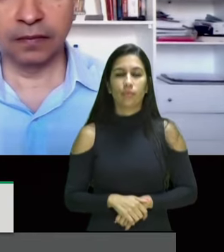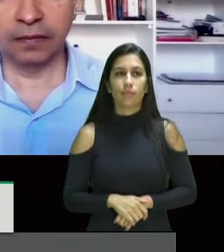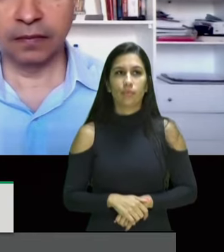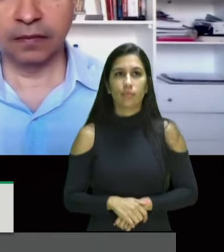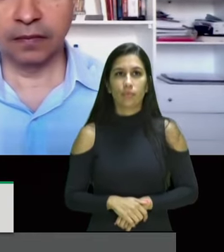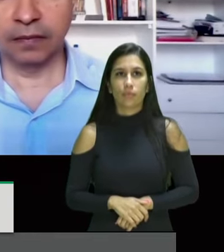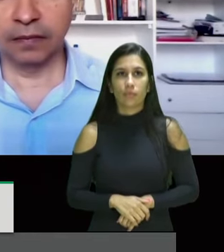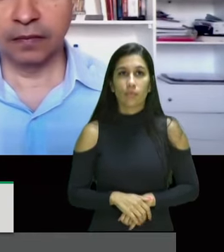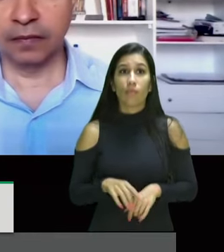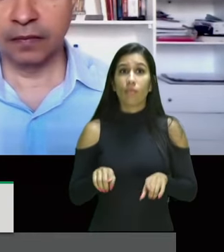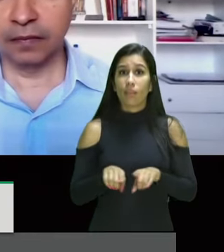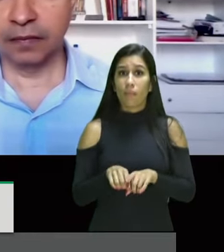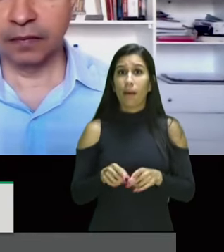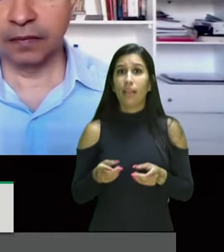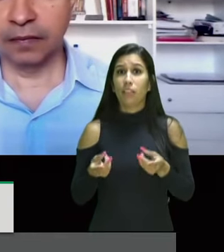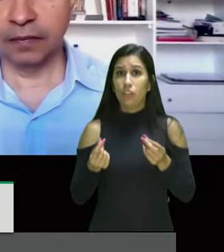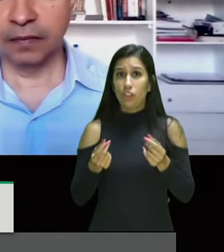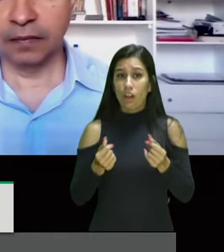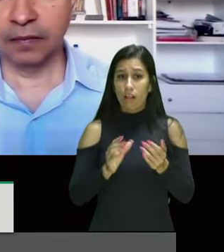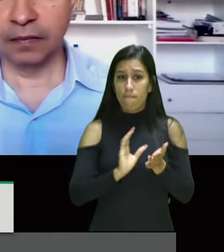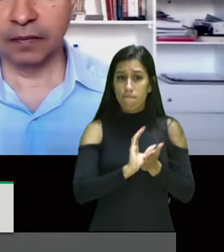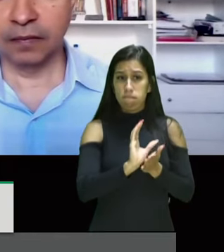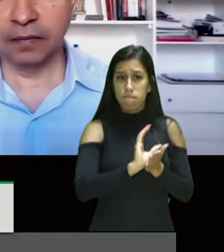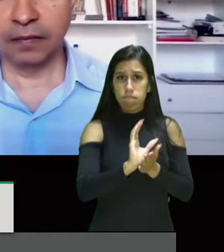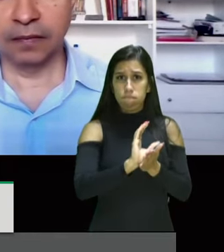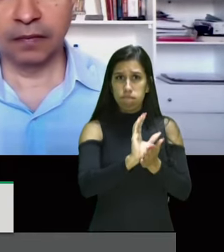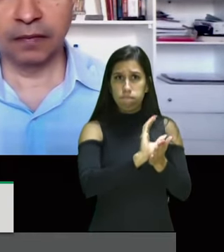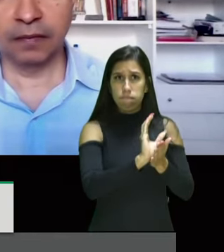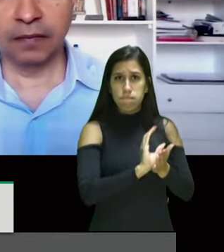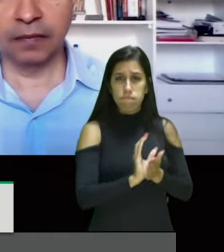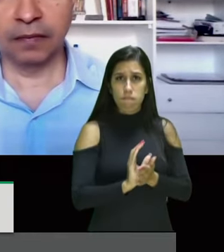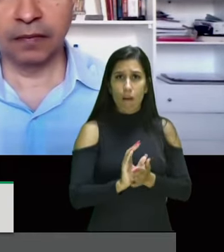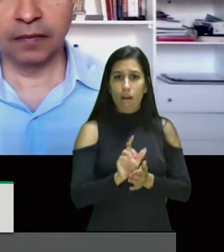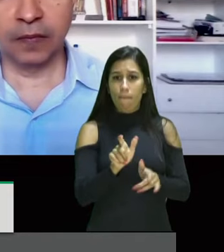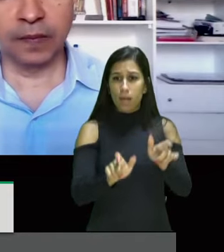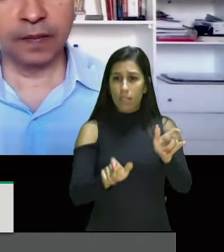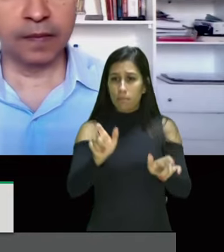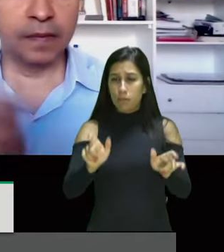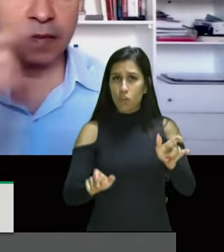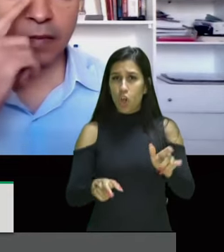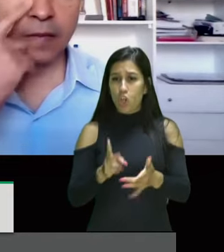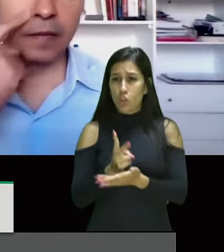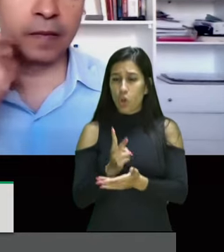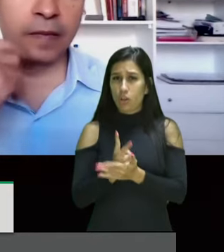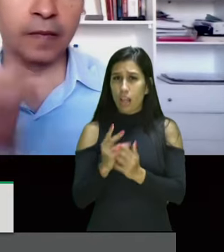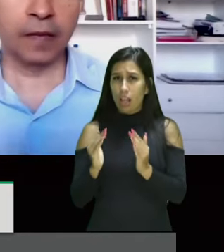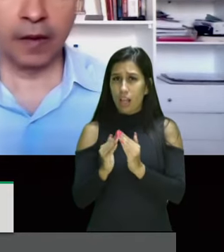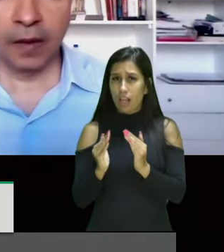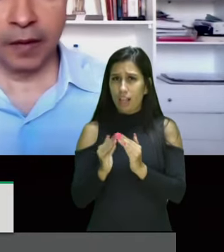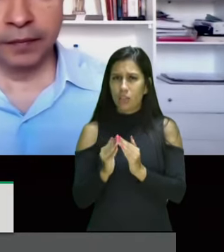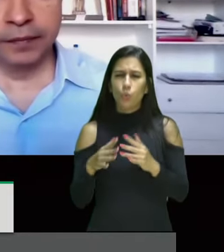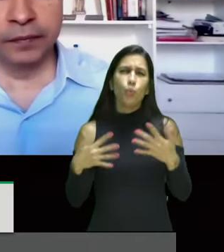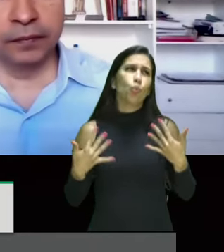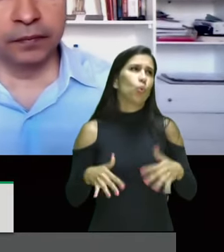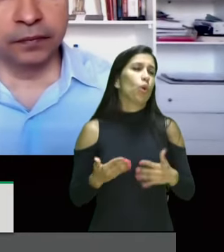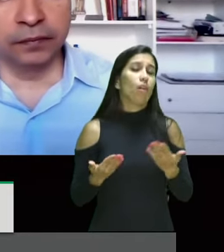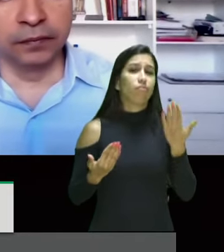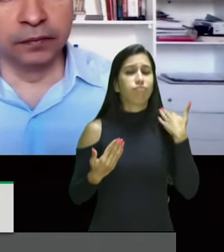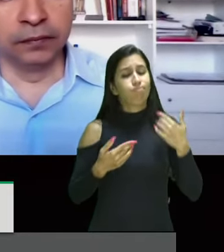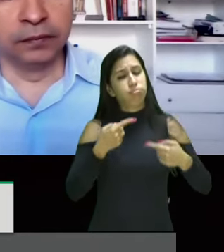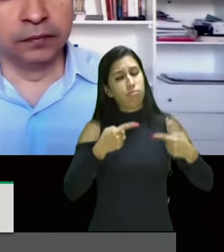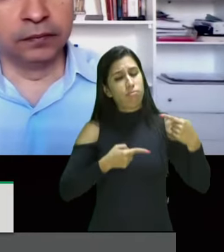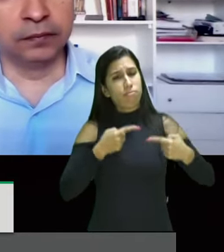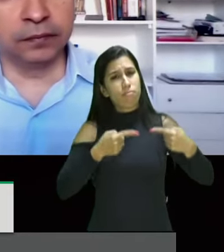manter pessoas a salvo desse vírus em casa foi uma luta constante de certos candidatos da bancada de